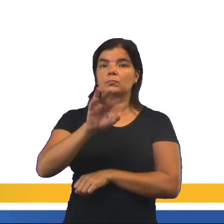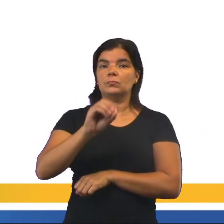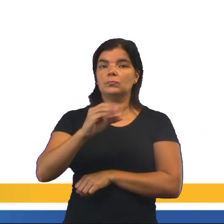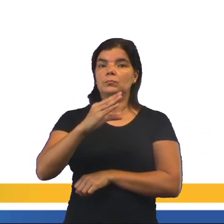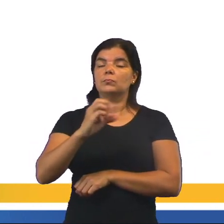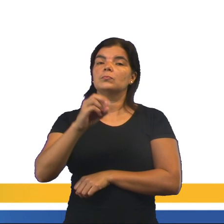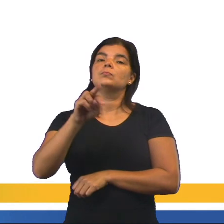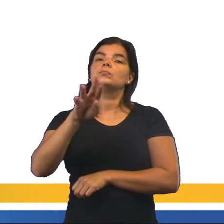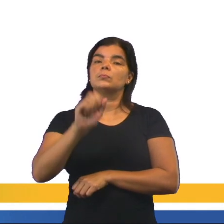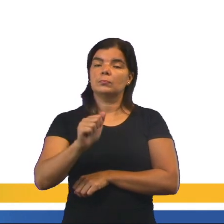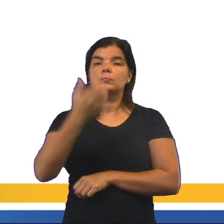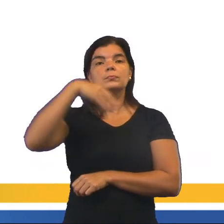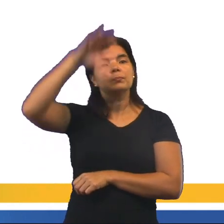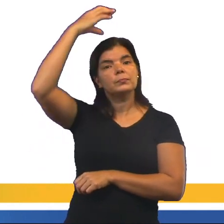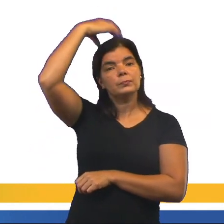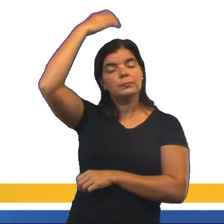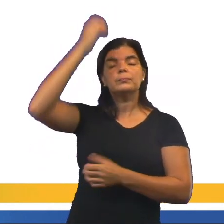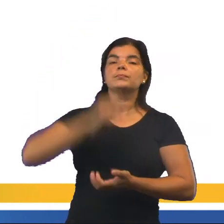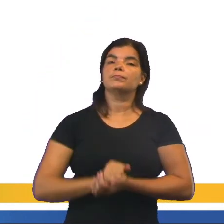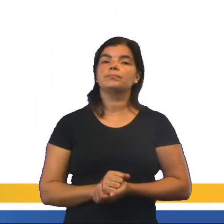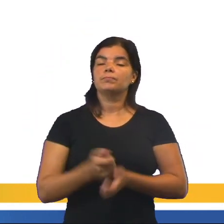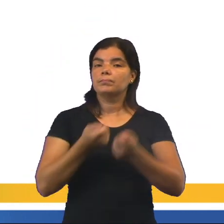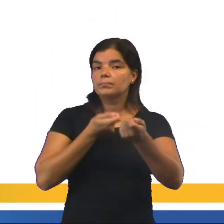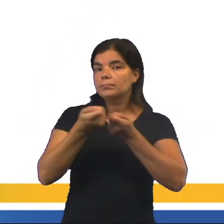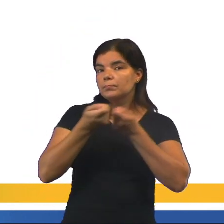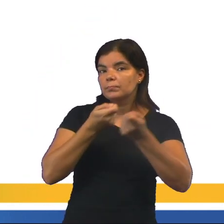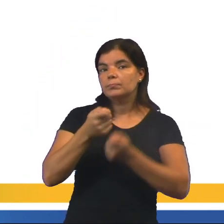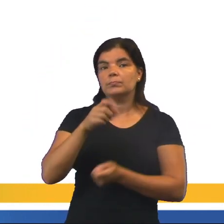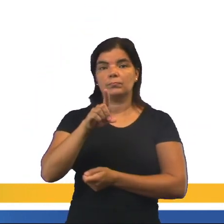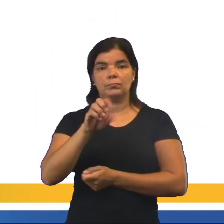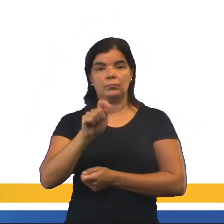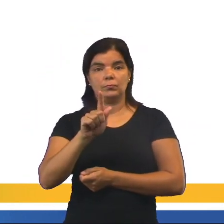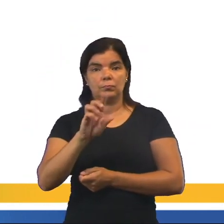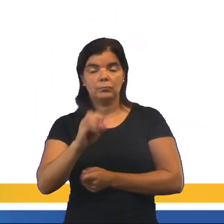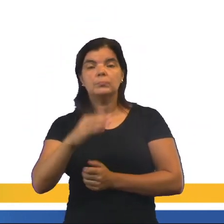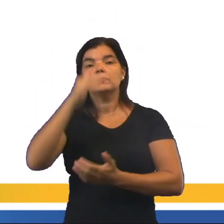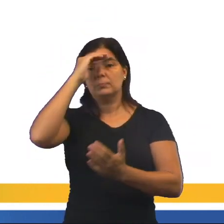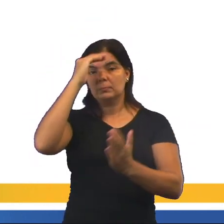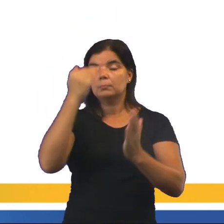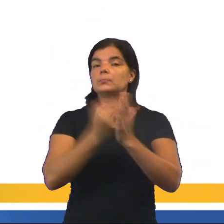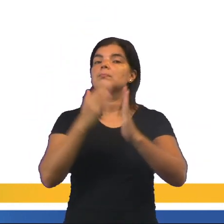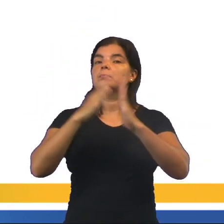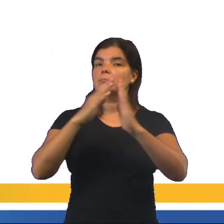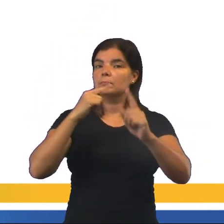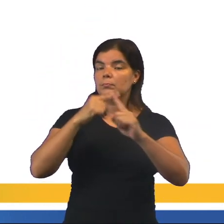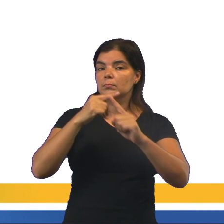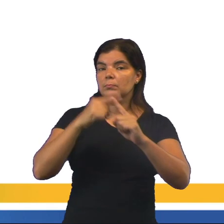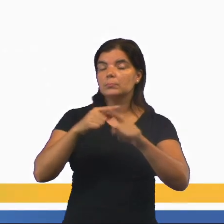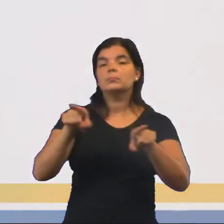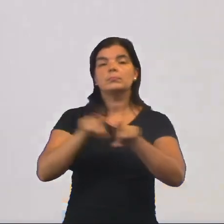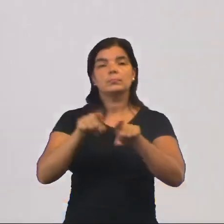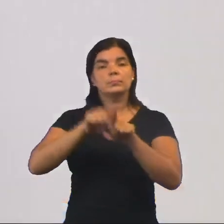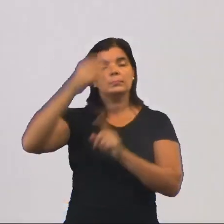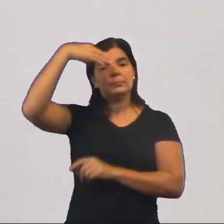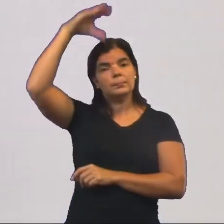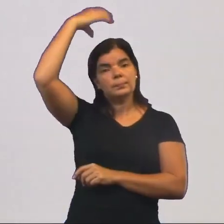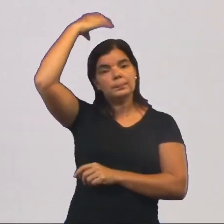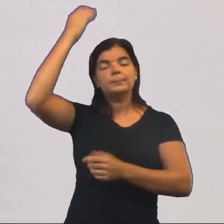o poder centralizado no rei, ou seja, controlado por dogmas e pelas crenças da igreja e tanto do seu Império.